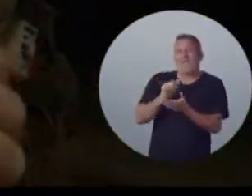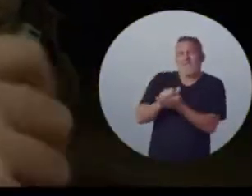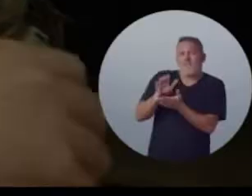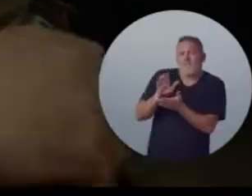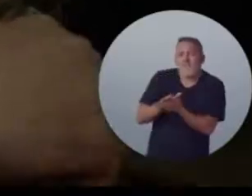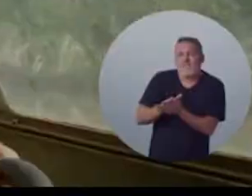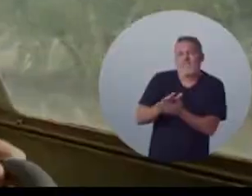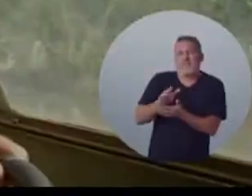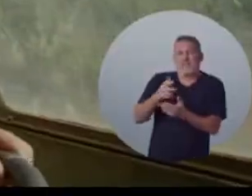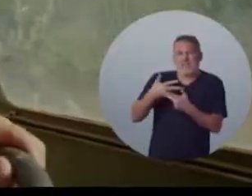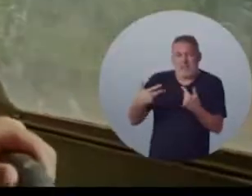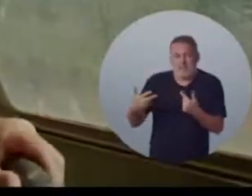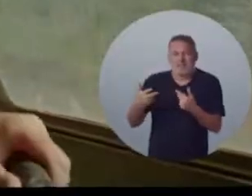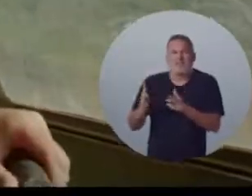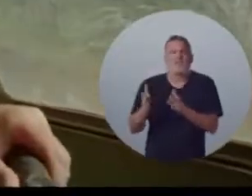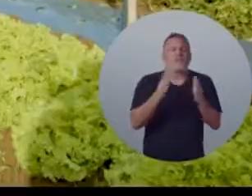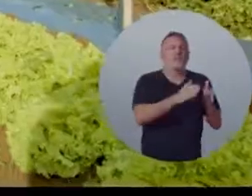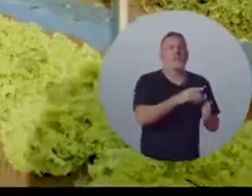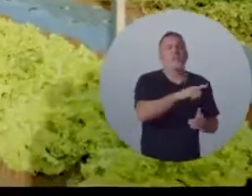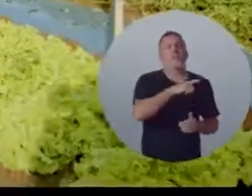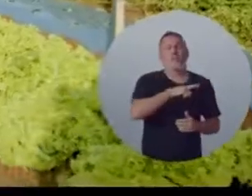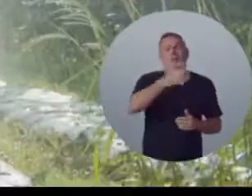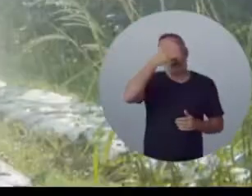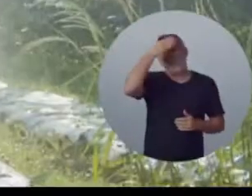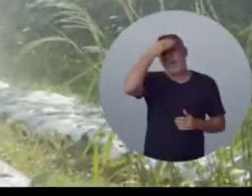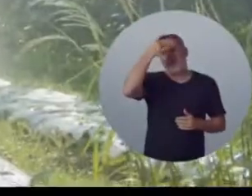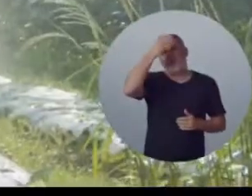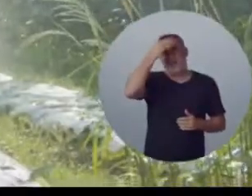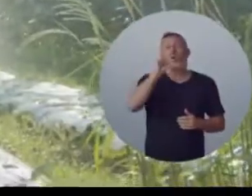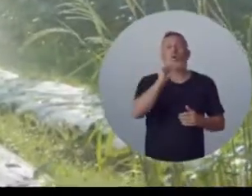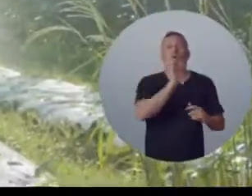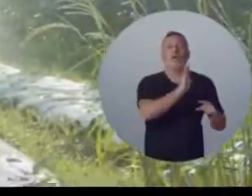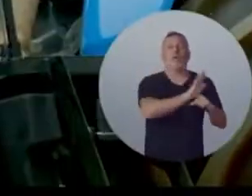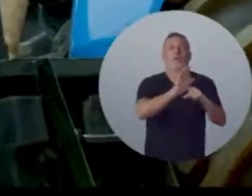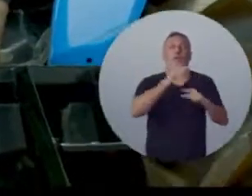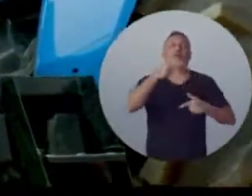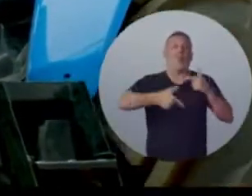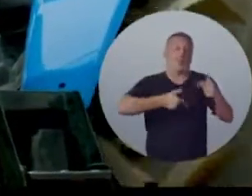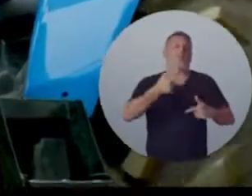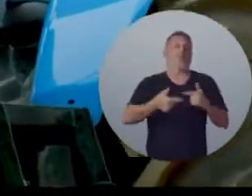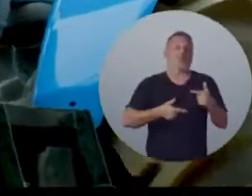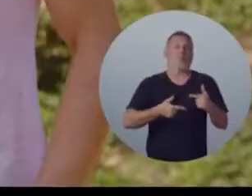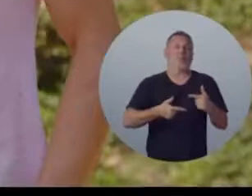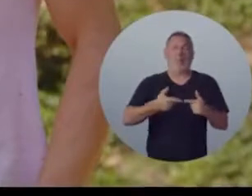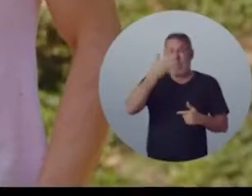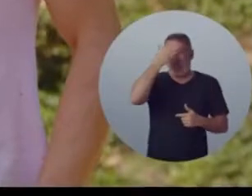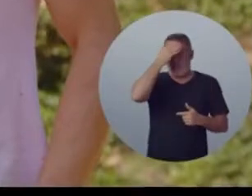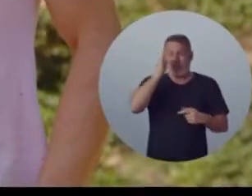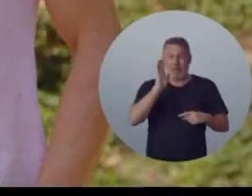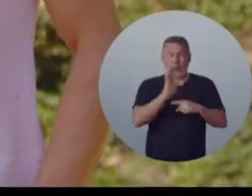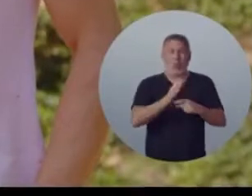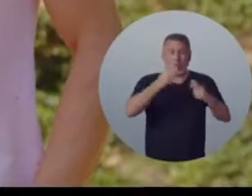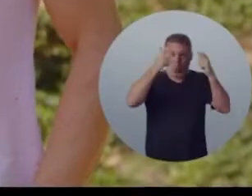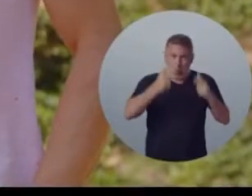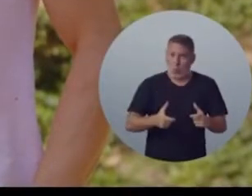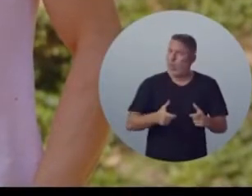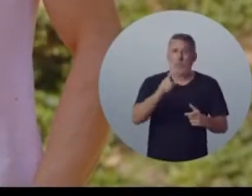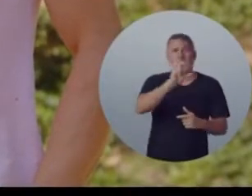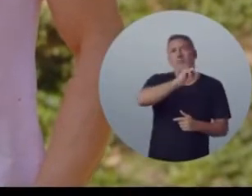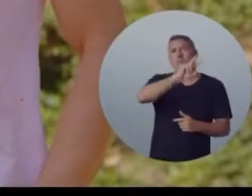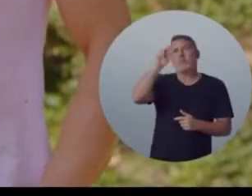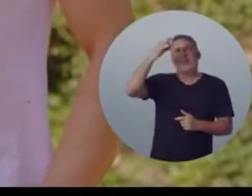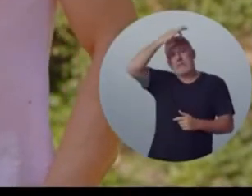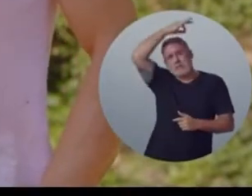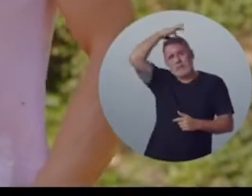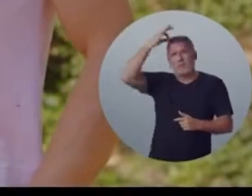existe o Manato Vingativo, do outro existe o Casa Grande Realizador. O Casa Grande não fez só para a nossa comunidade.